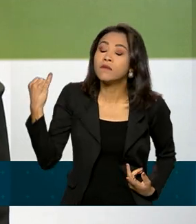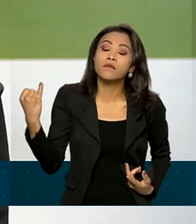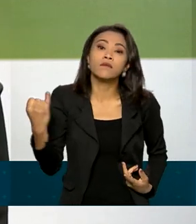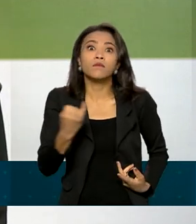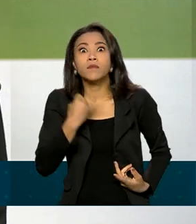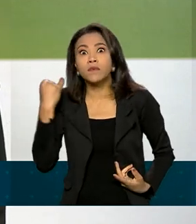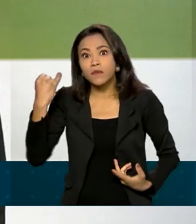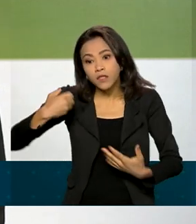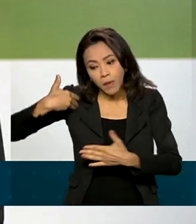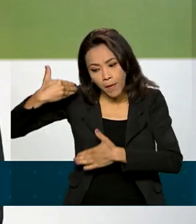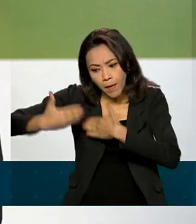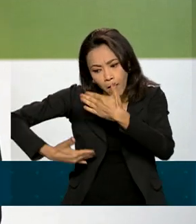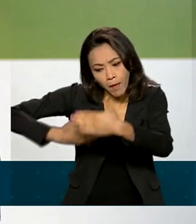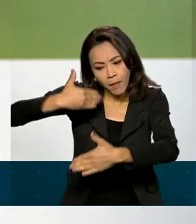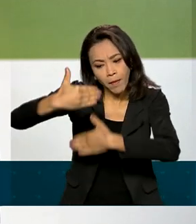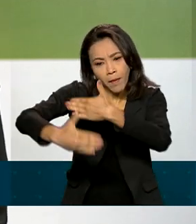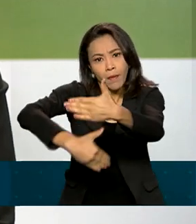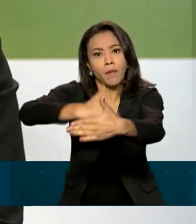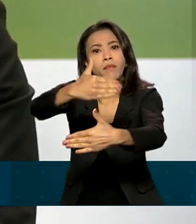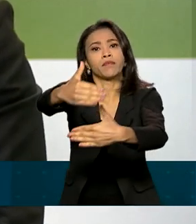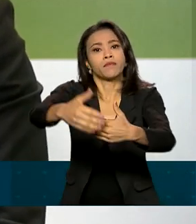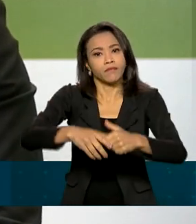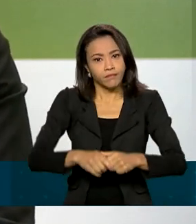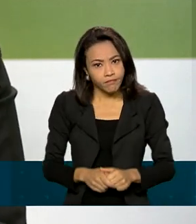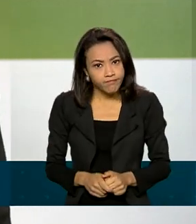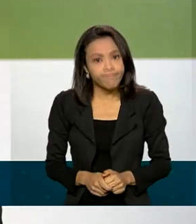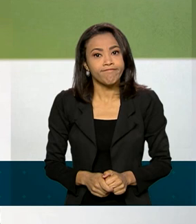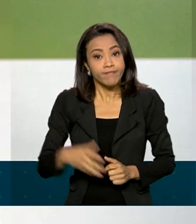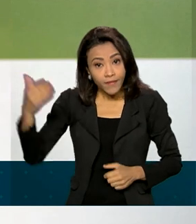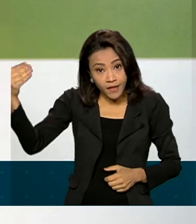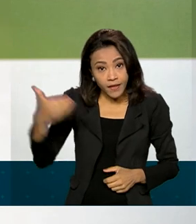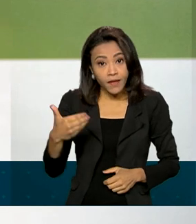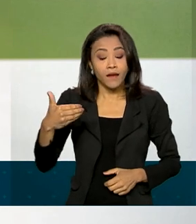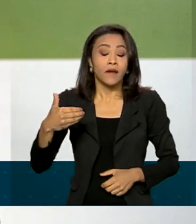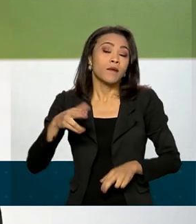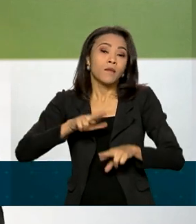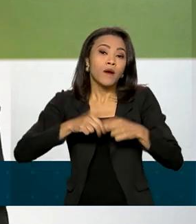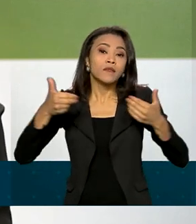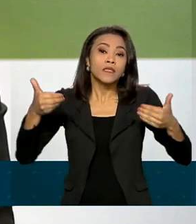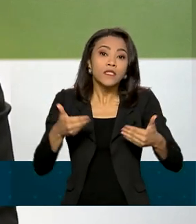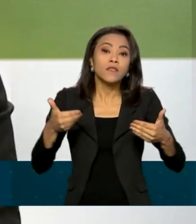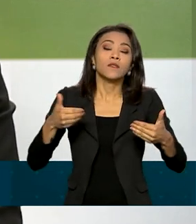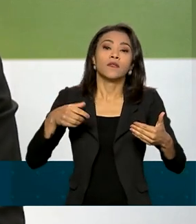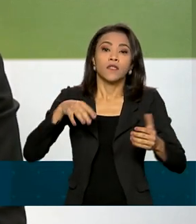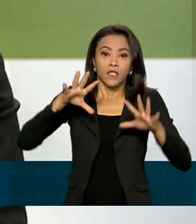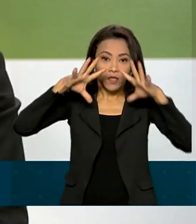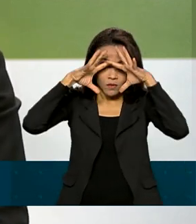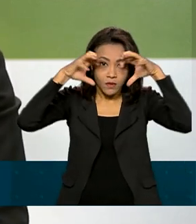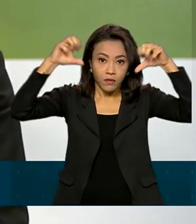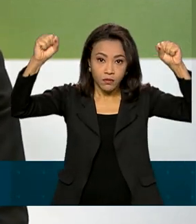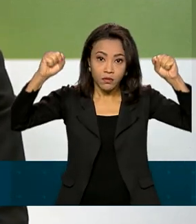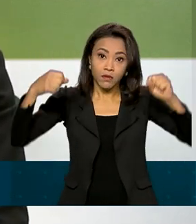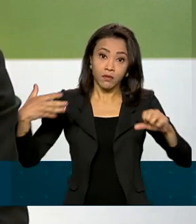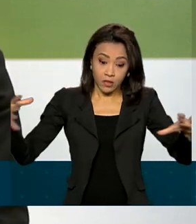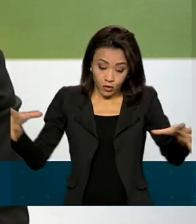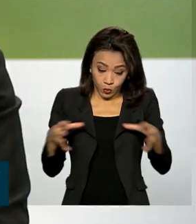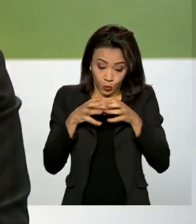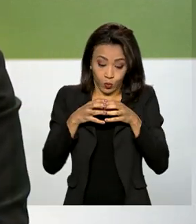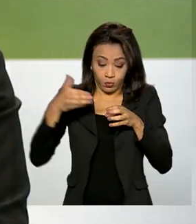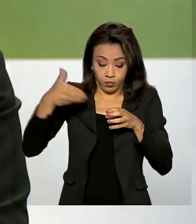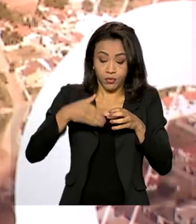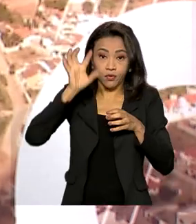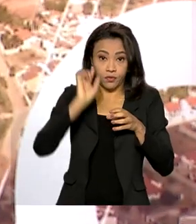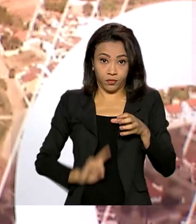evolução. E é dessa constatação que decorre a importância da Corte Interamericana de Direitos